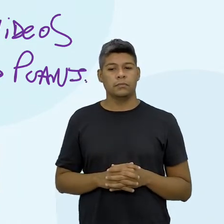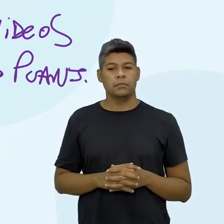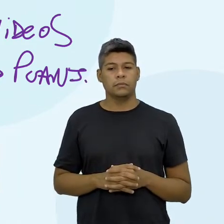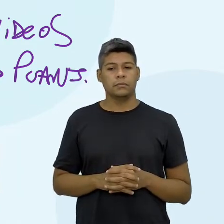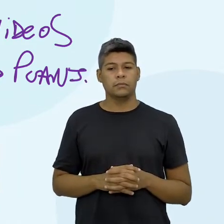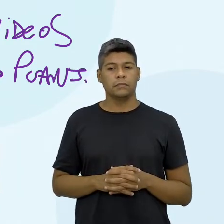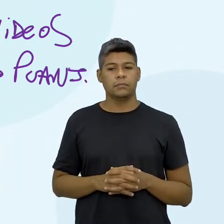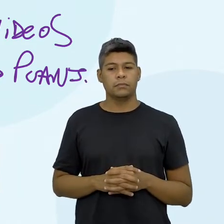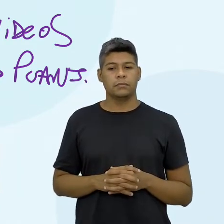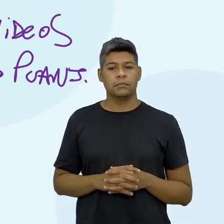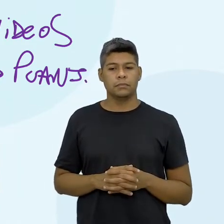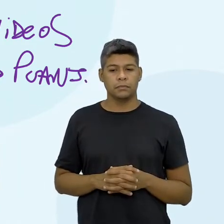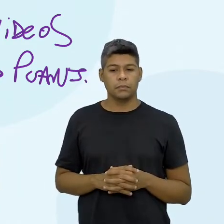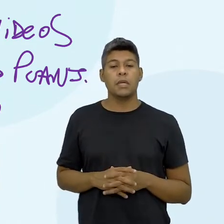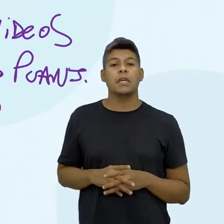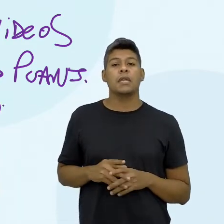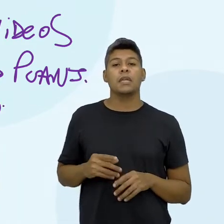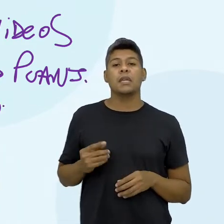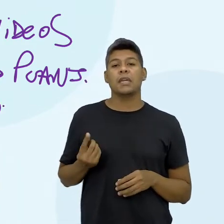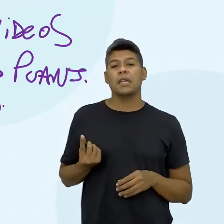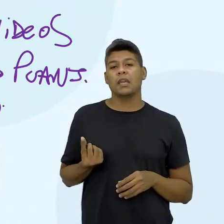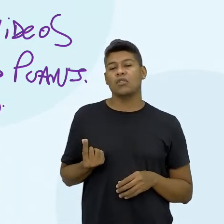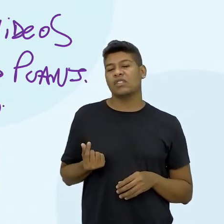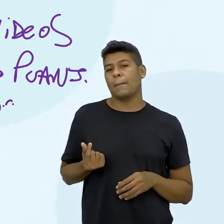e orçamento.